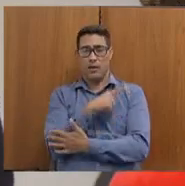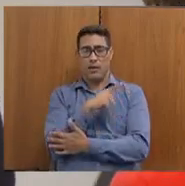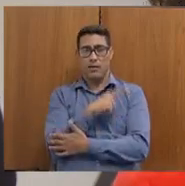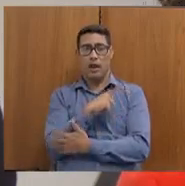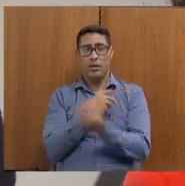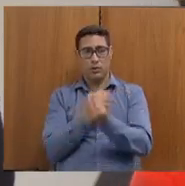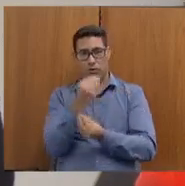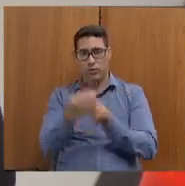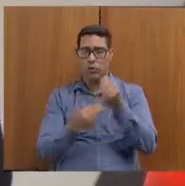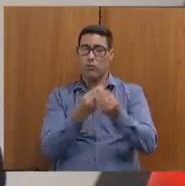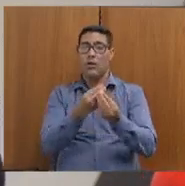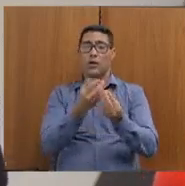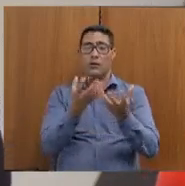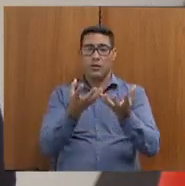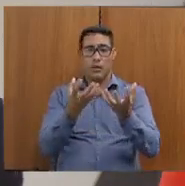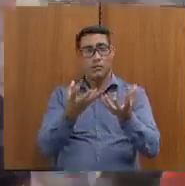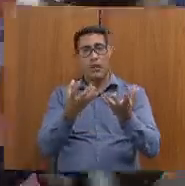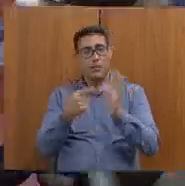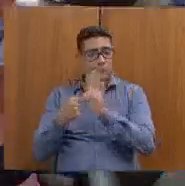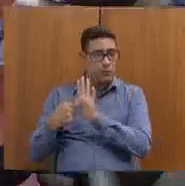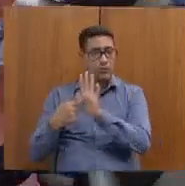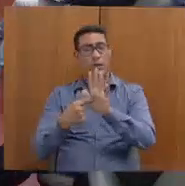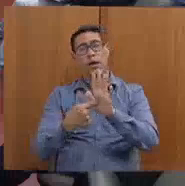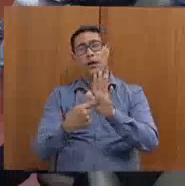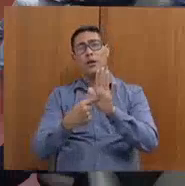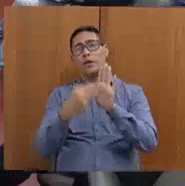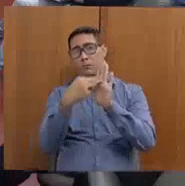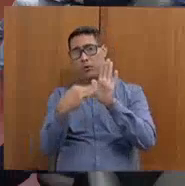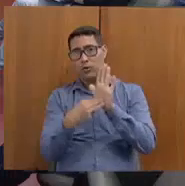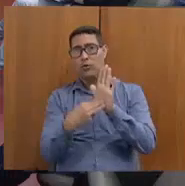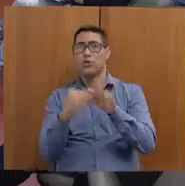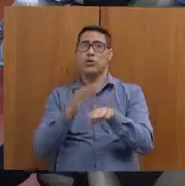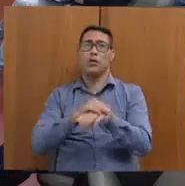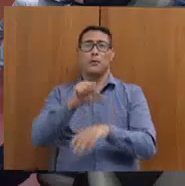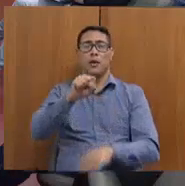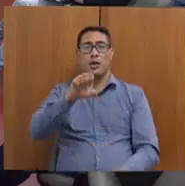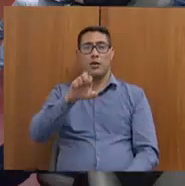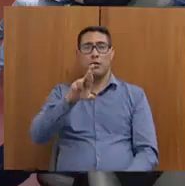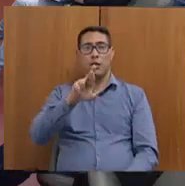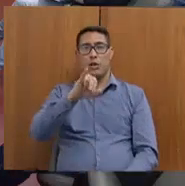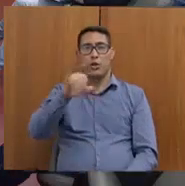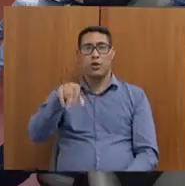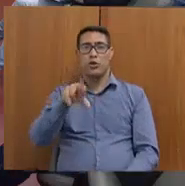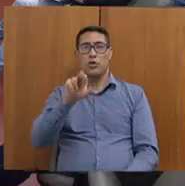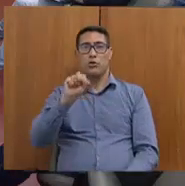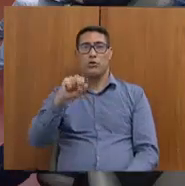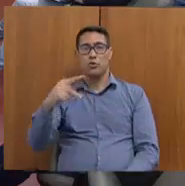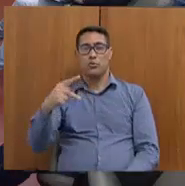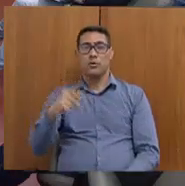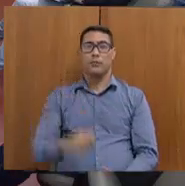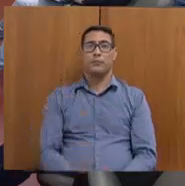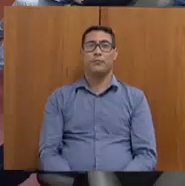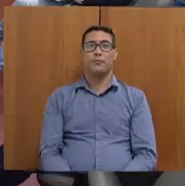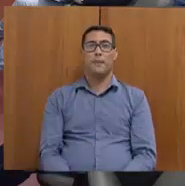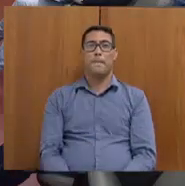Como vocês estão querendo repassar essa metodologia para a Sejuspe? É isso. Obrigada. Desculpe me estender um secretária.